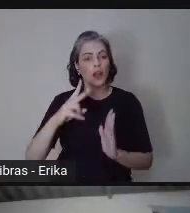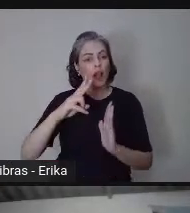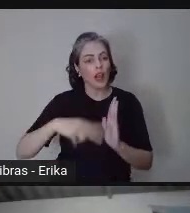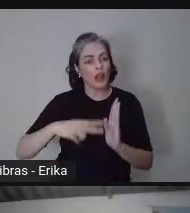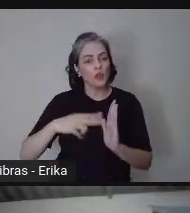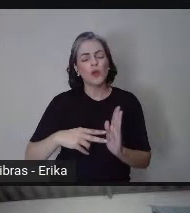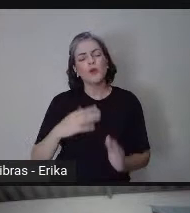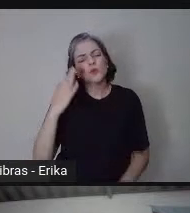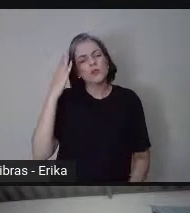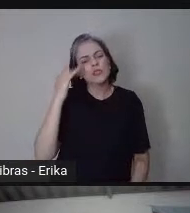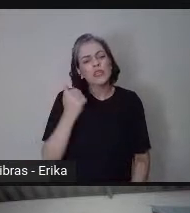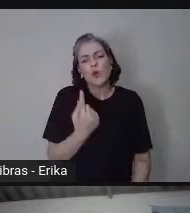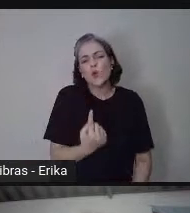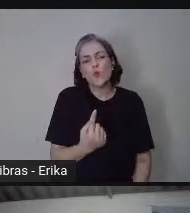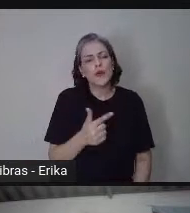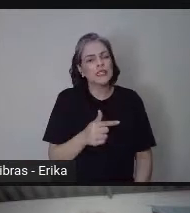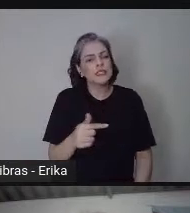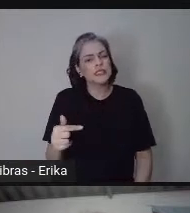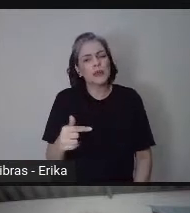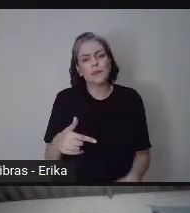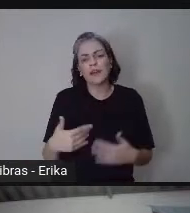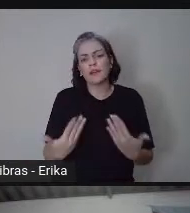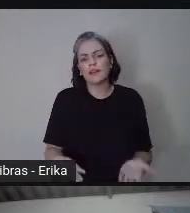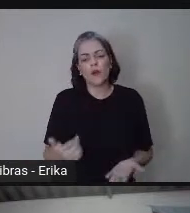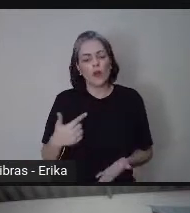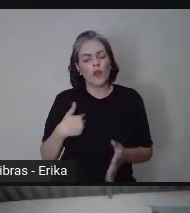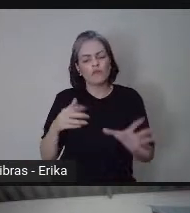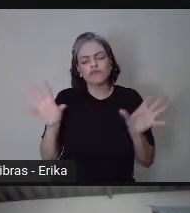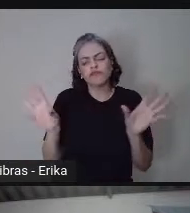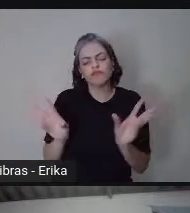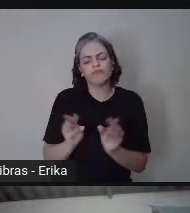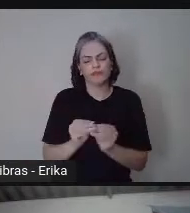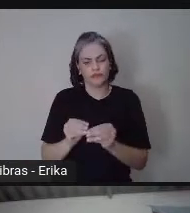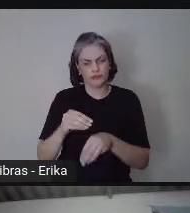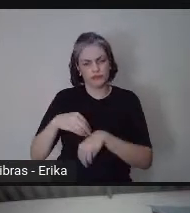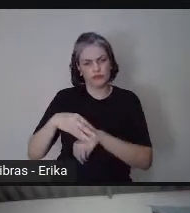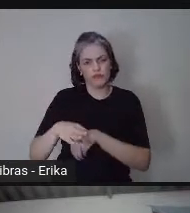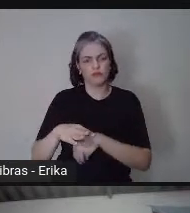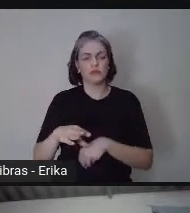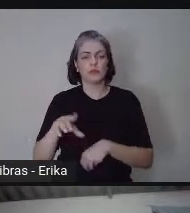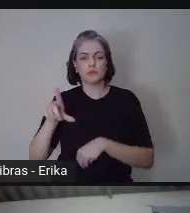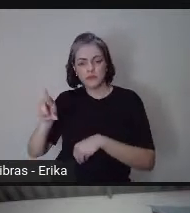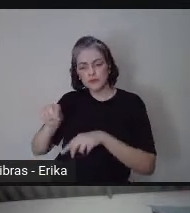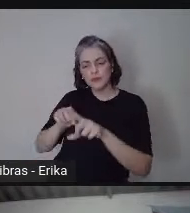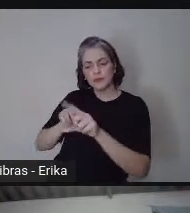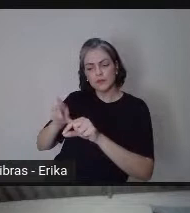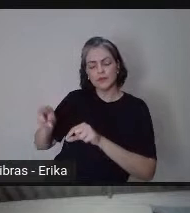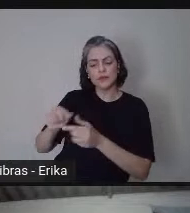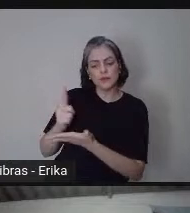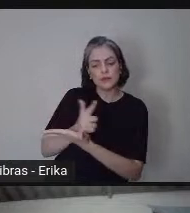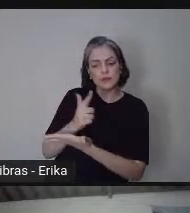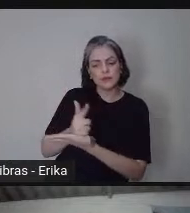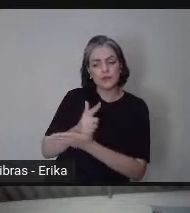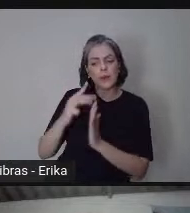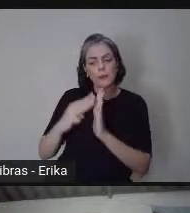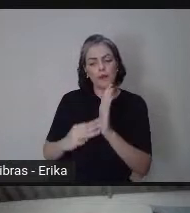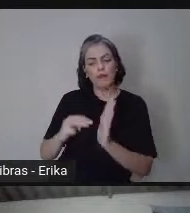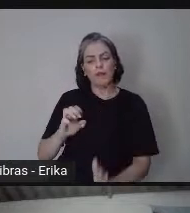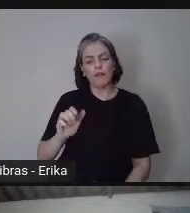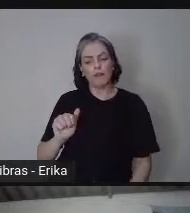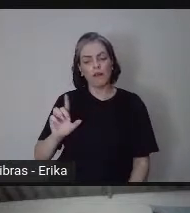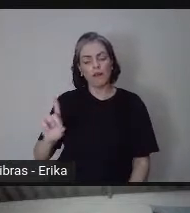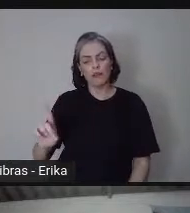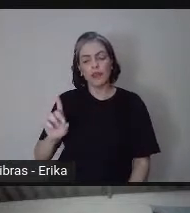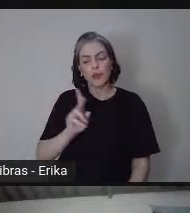um compilado, eu fiz uma curadoria de trechos do livro Metodologia EAD da professora Cláudia Murca,